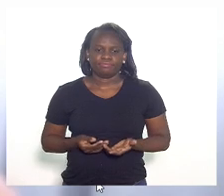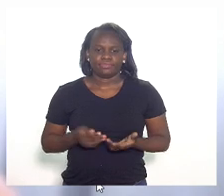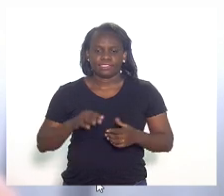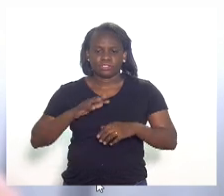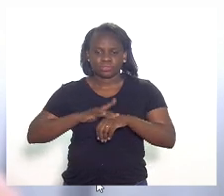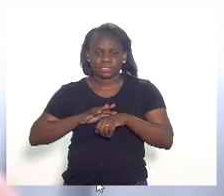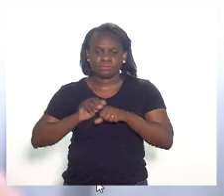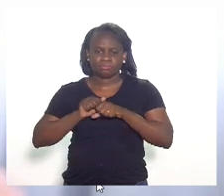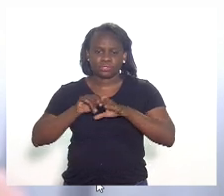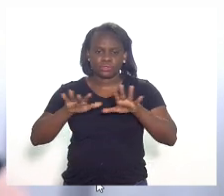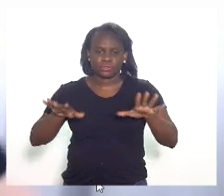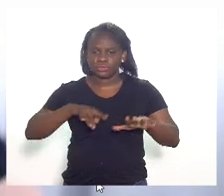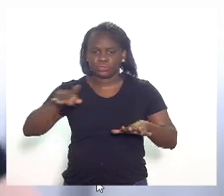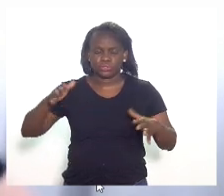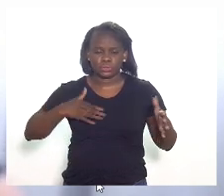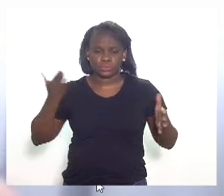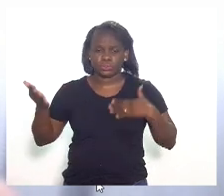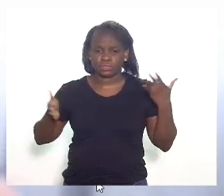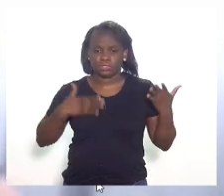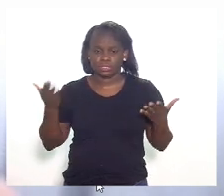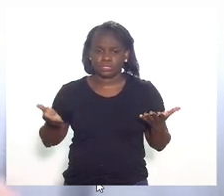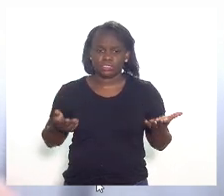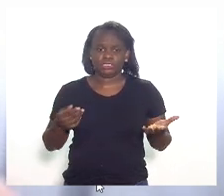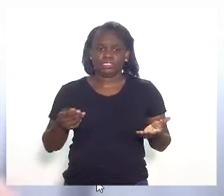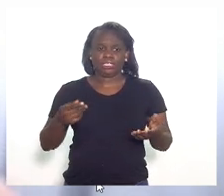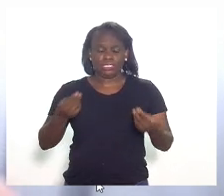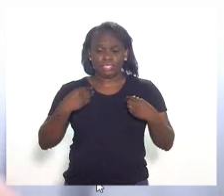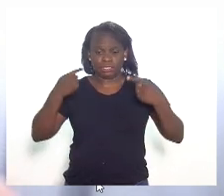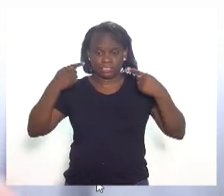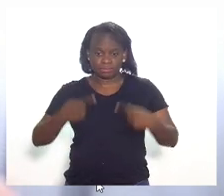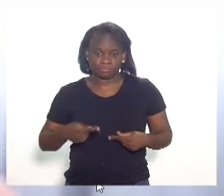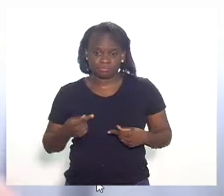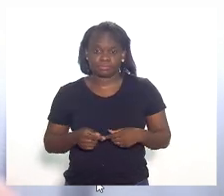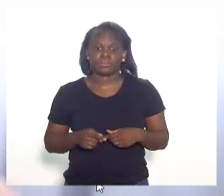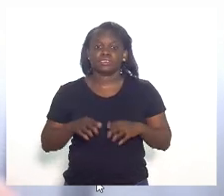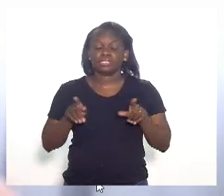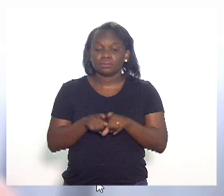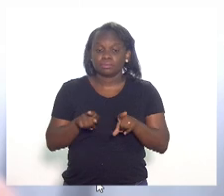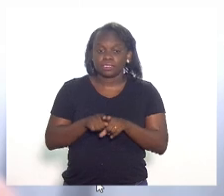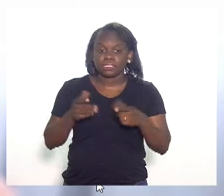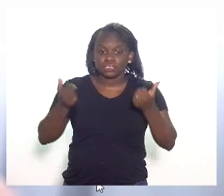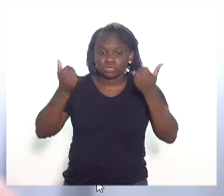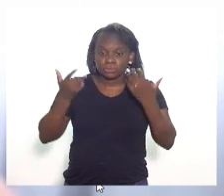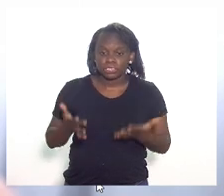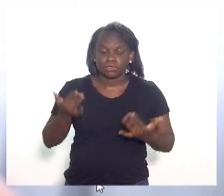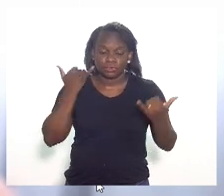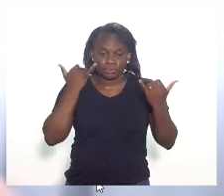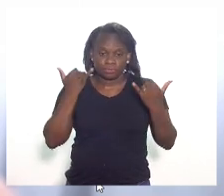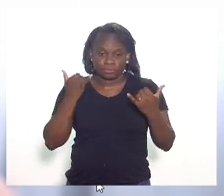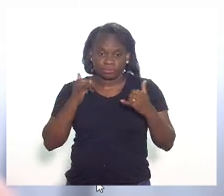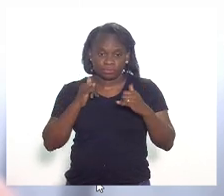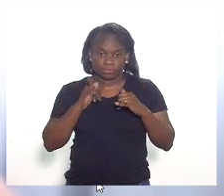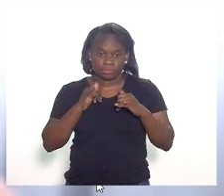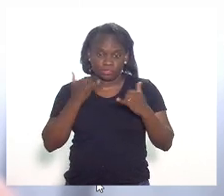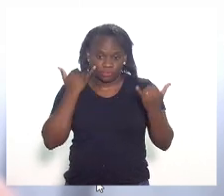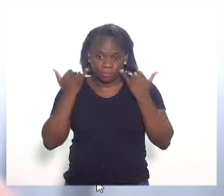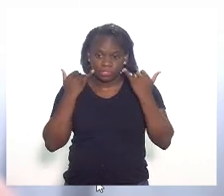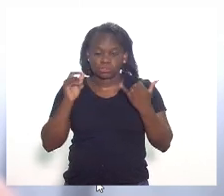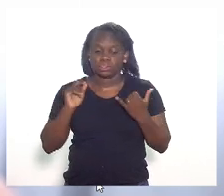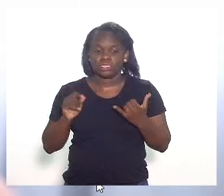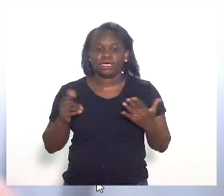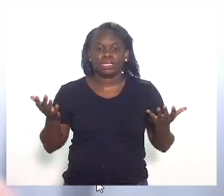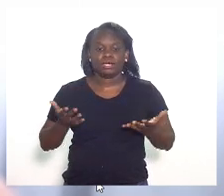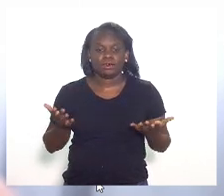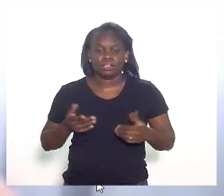pandemia que nos assusta e que nos lança aí o desafio. E apenas também quero fazer uma informação que